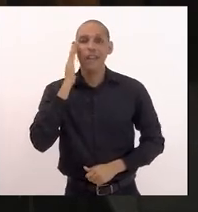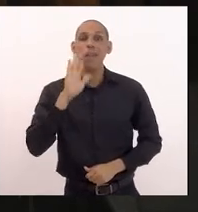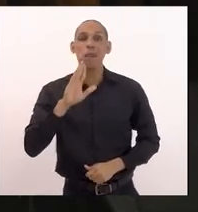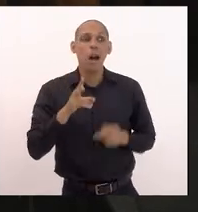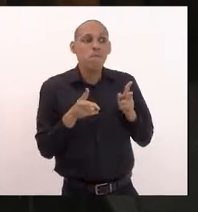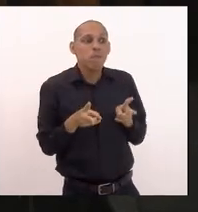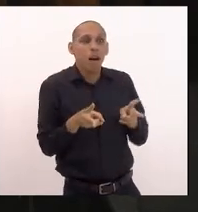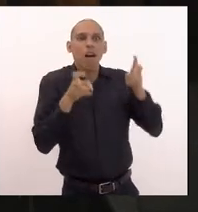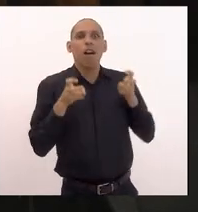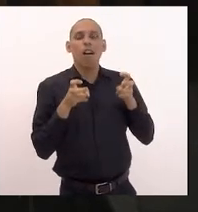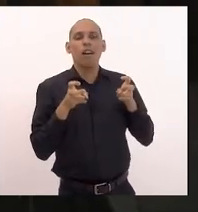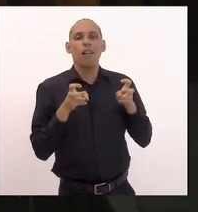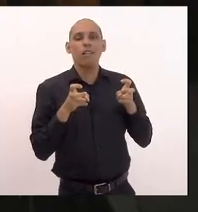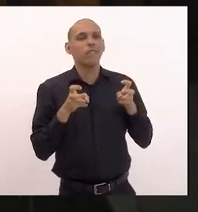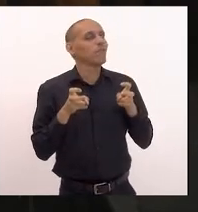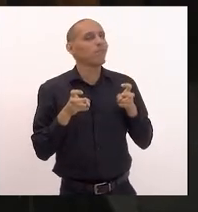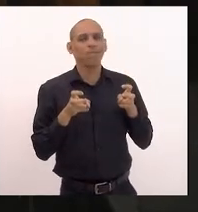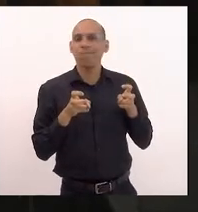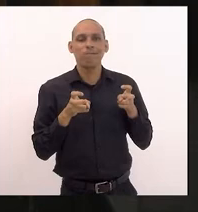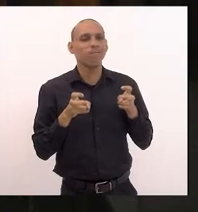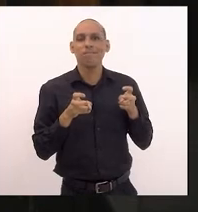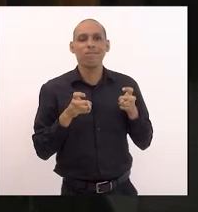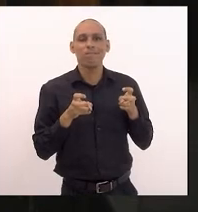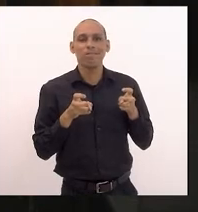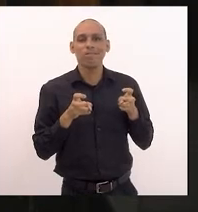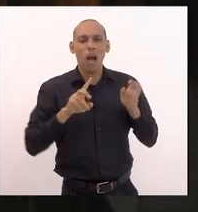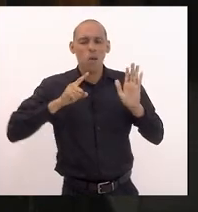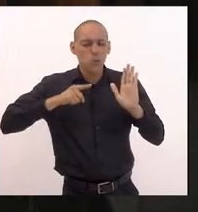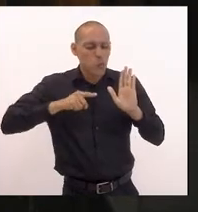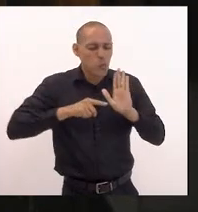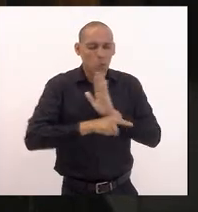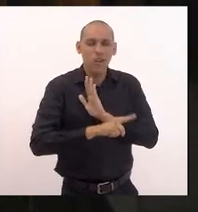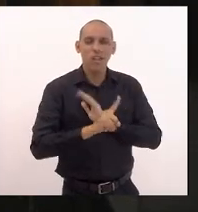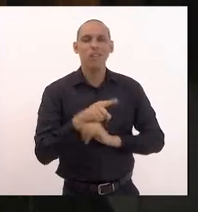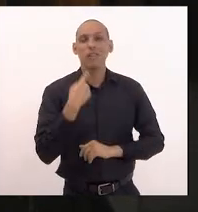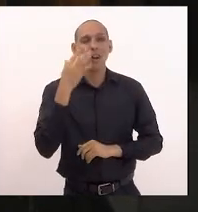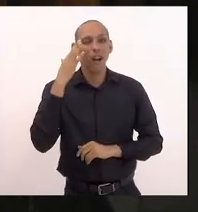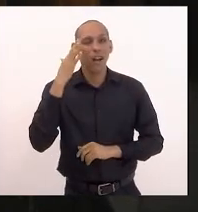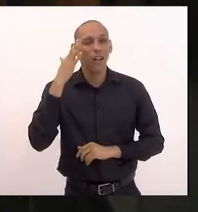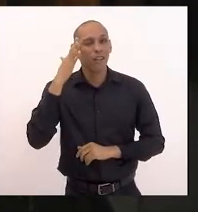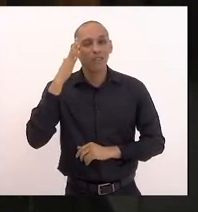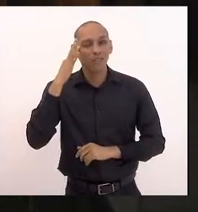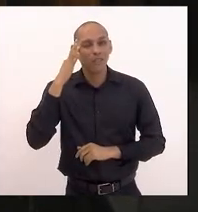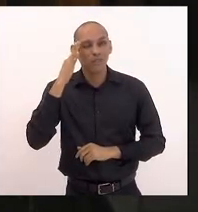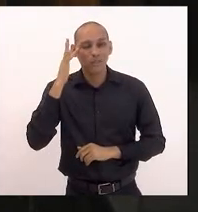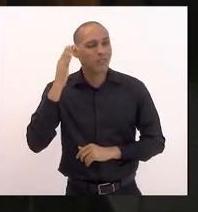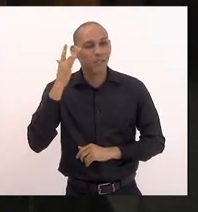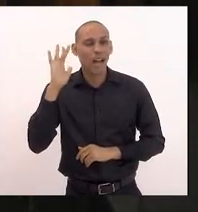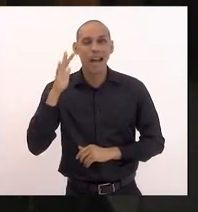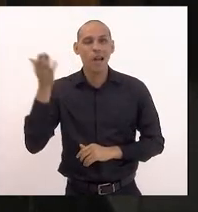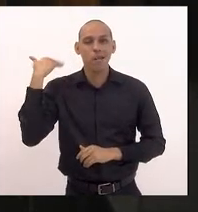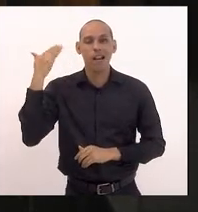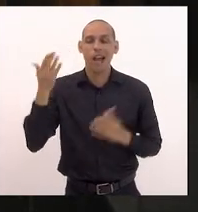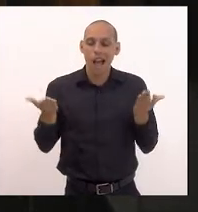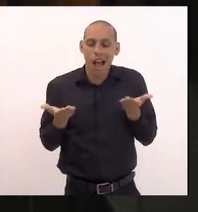noção da dimensão e agora imagine